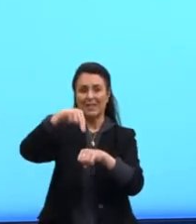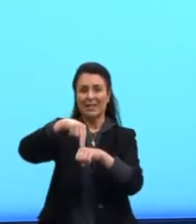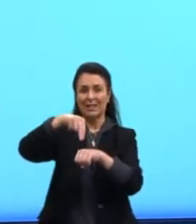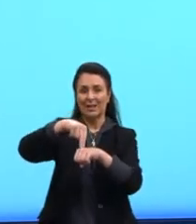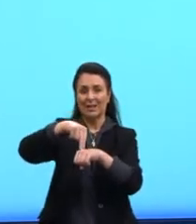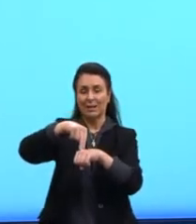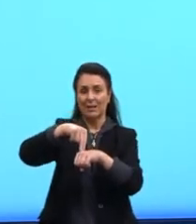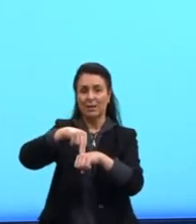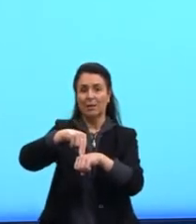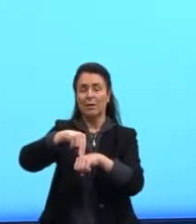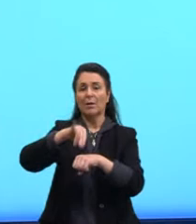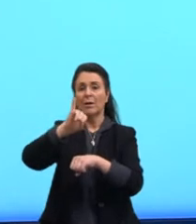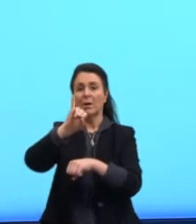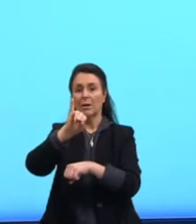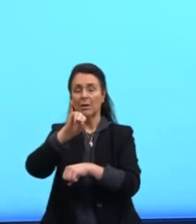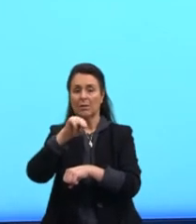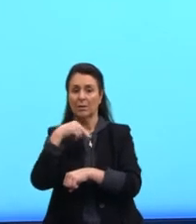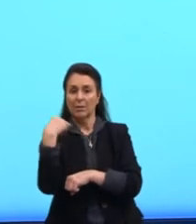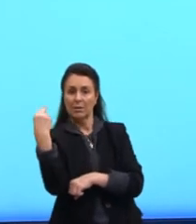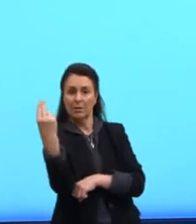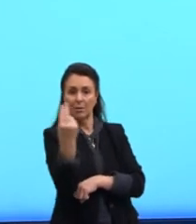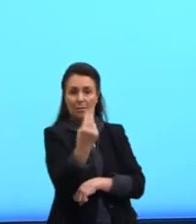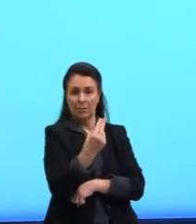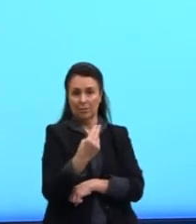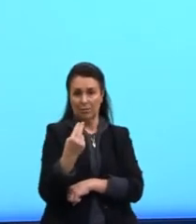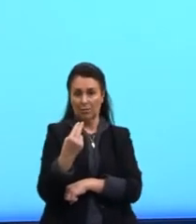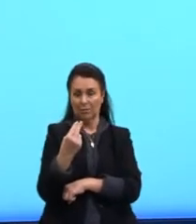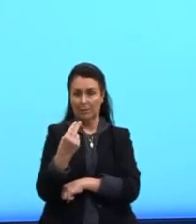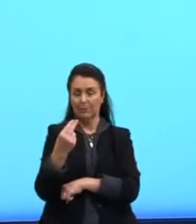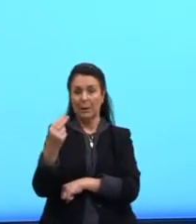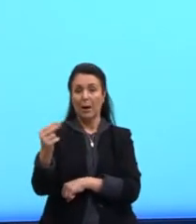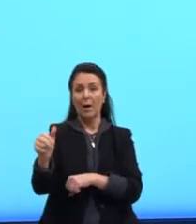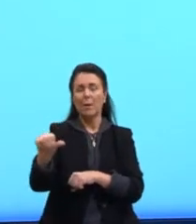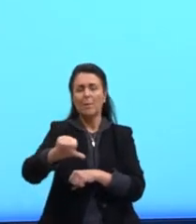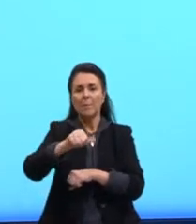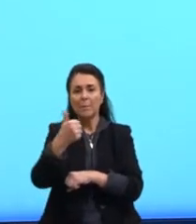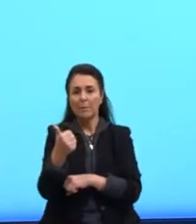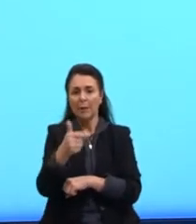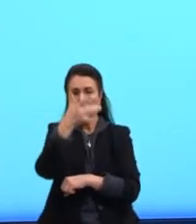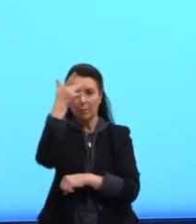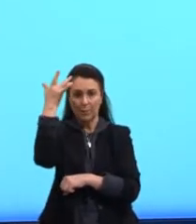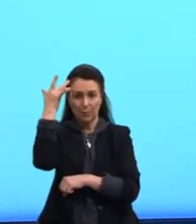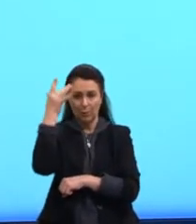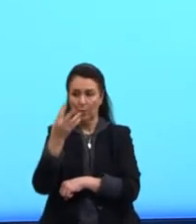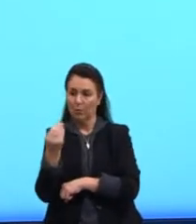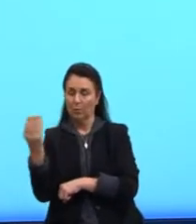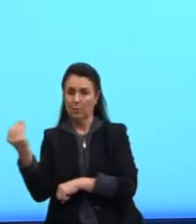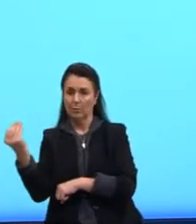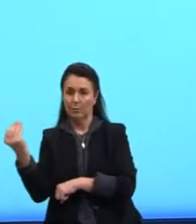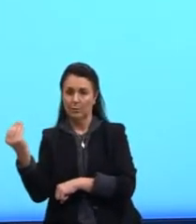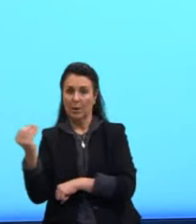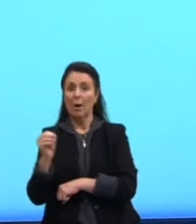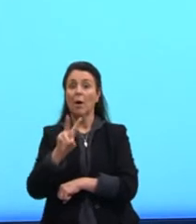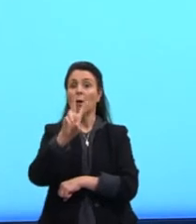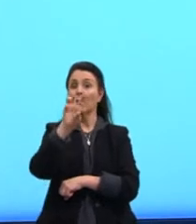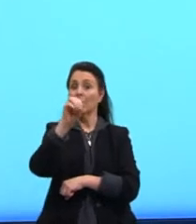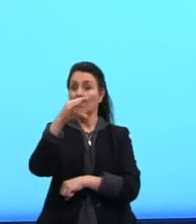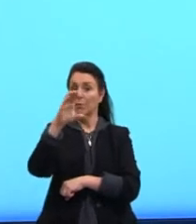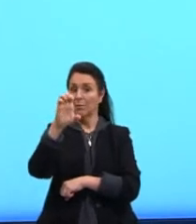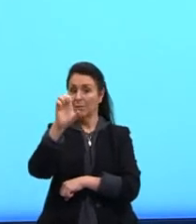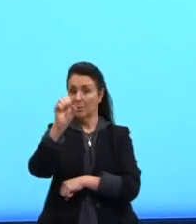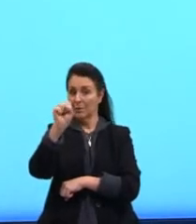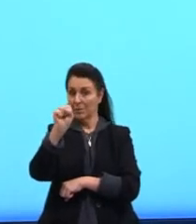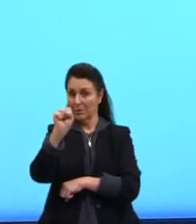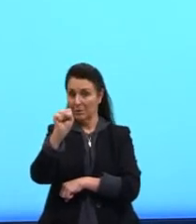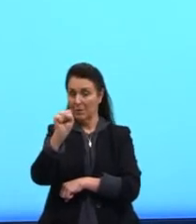We. Significa nós. É a primeira pessoa do plural. You. É vocês. Segunda pessoa do